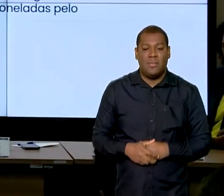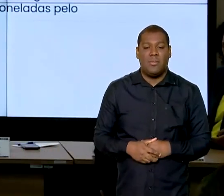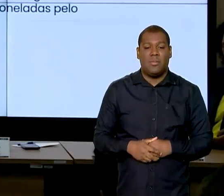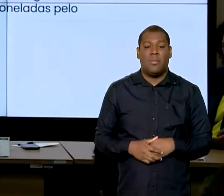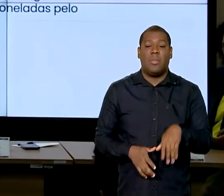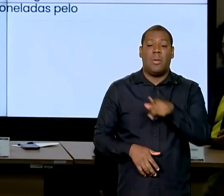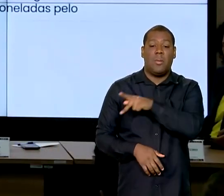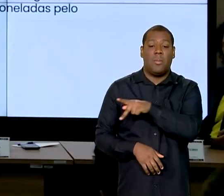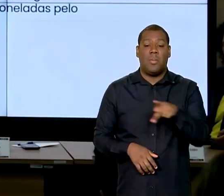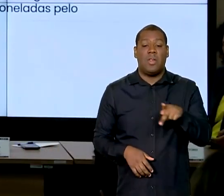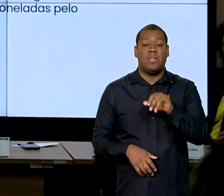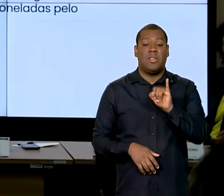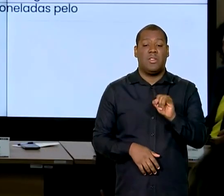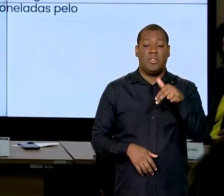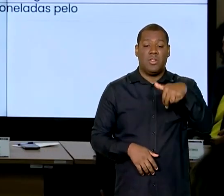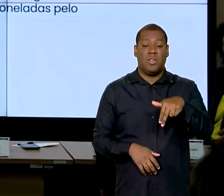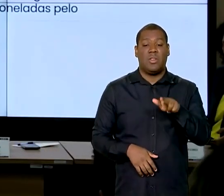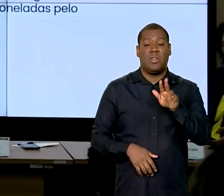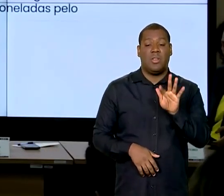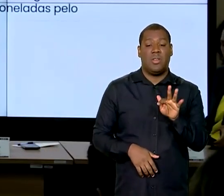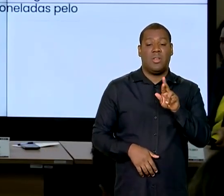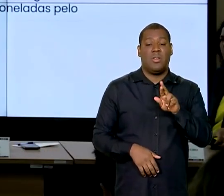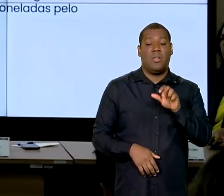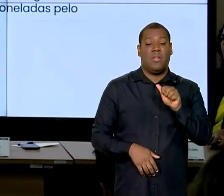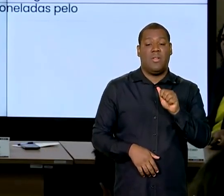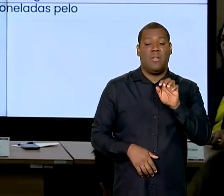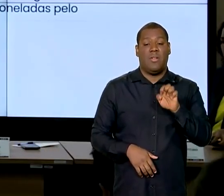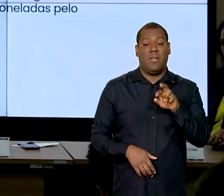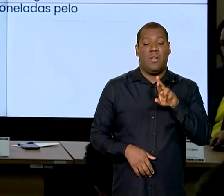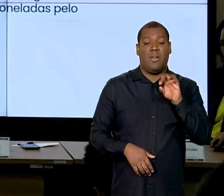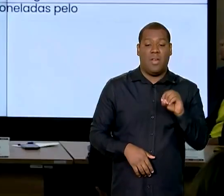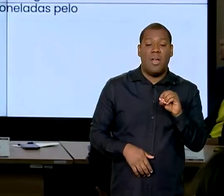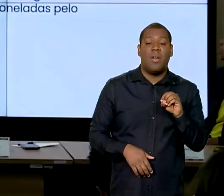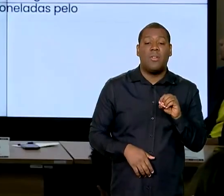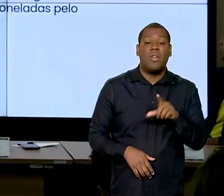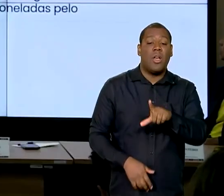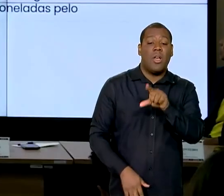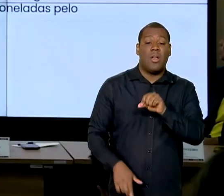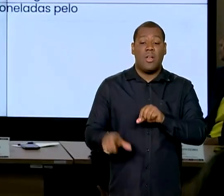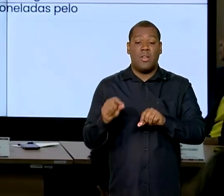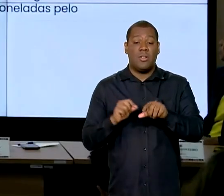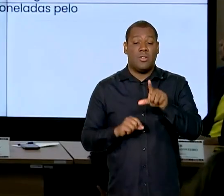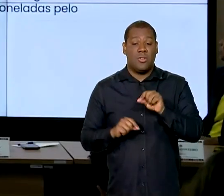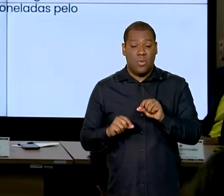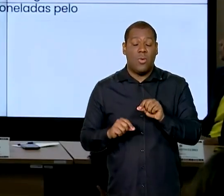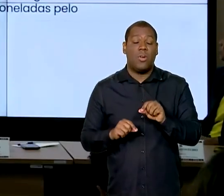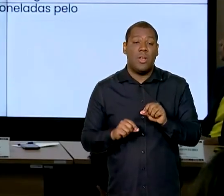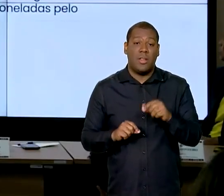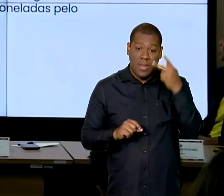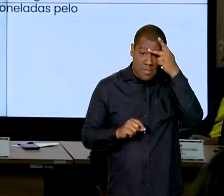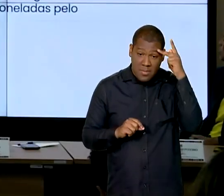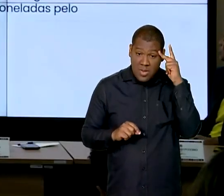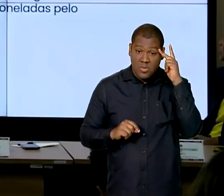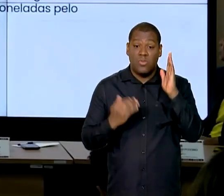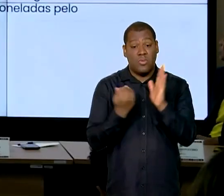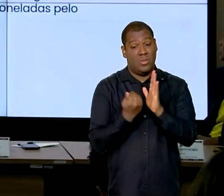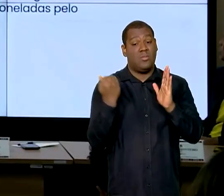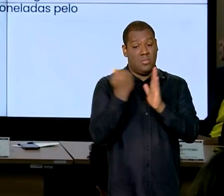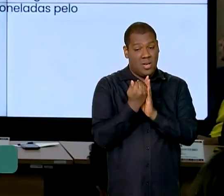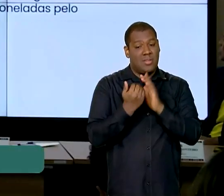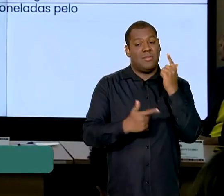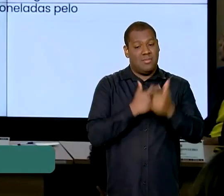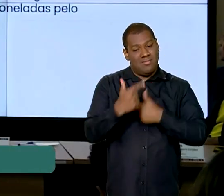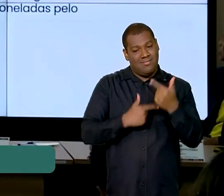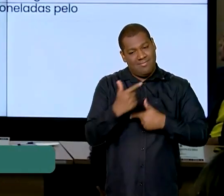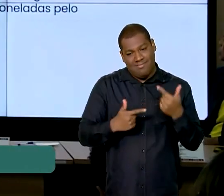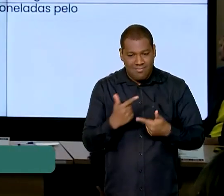mais servidores que querem ajudar na estruturação dos aeroportos. As companhias aéreas estão fazendo, como a gente já